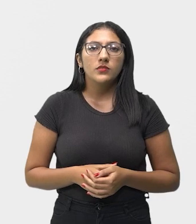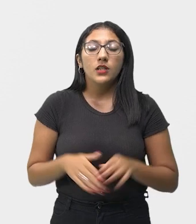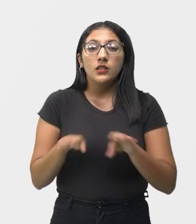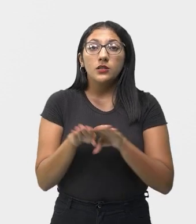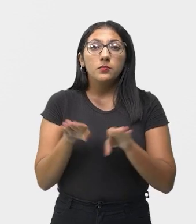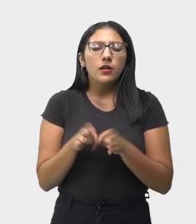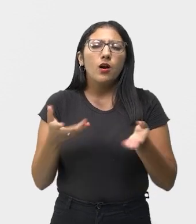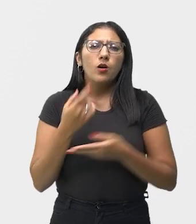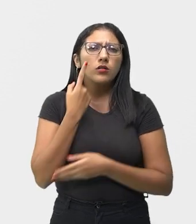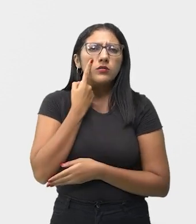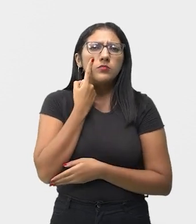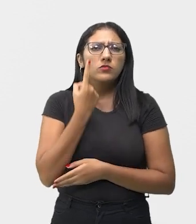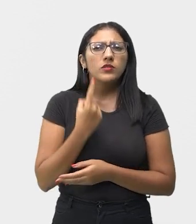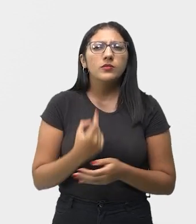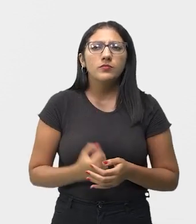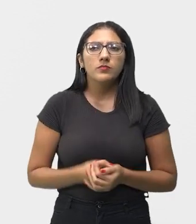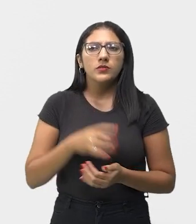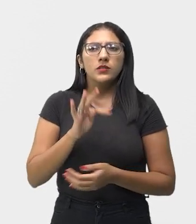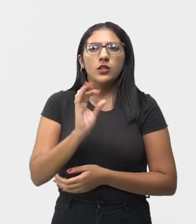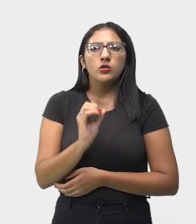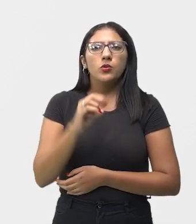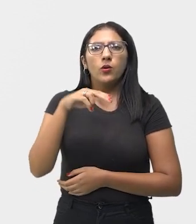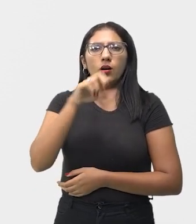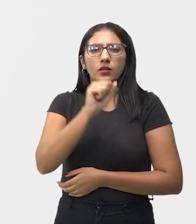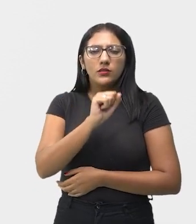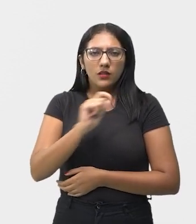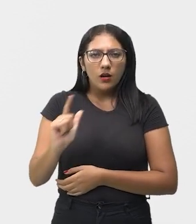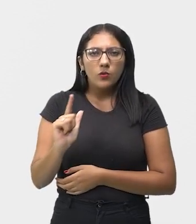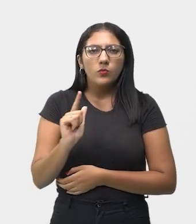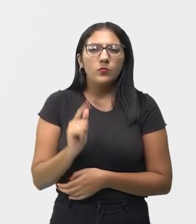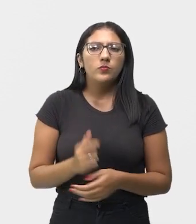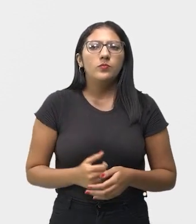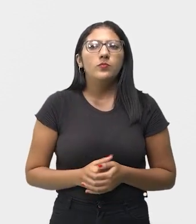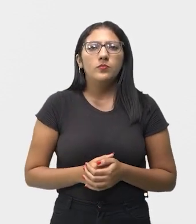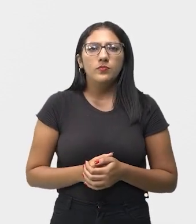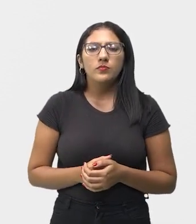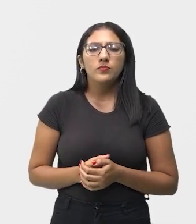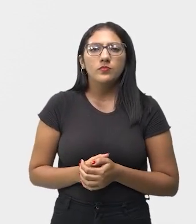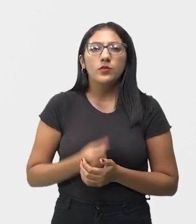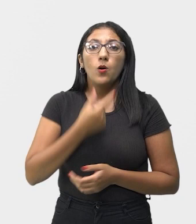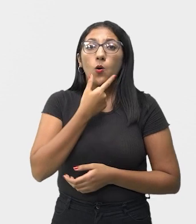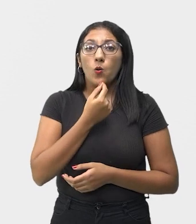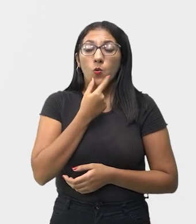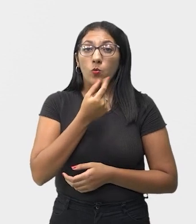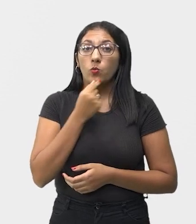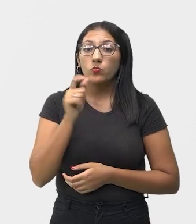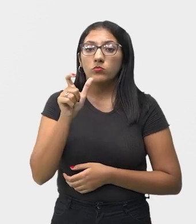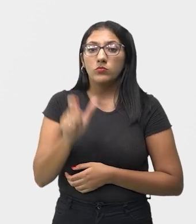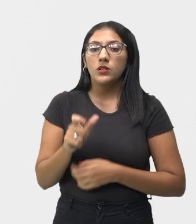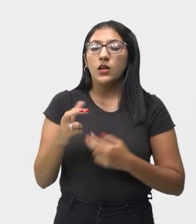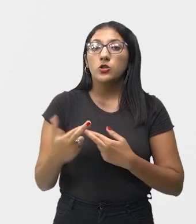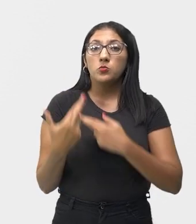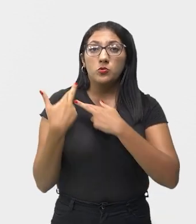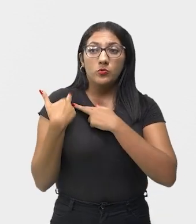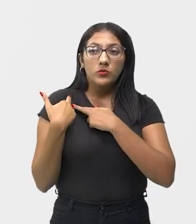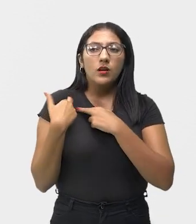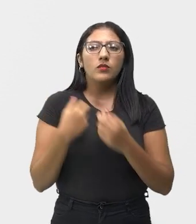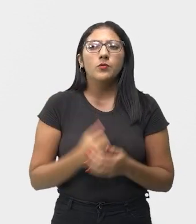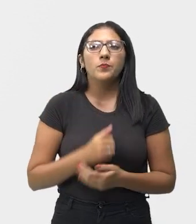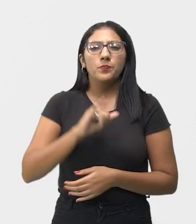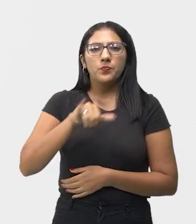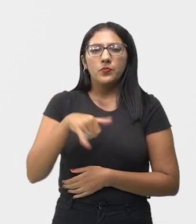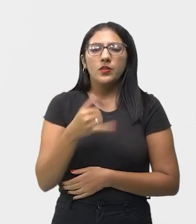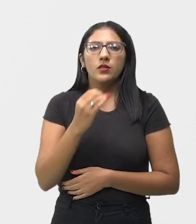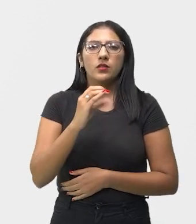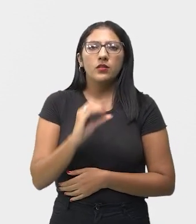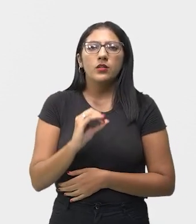falar agora do quê? Da música tonal, certo? Então, John Sebastian Bach, vocês guardem esse nome,